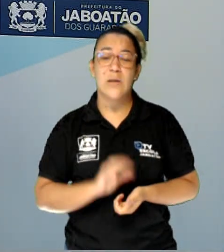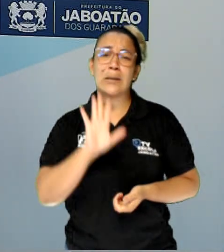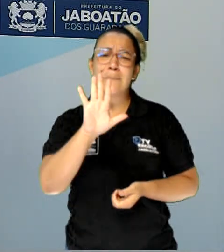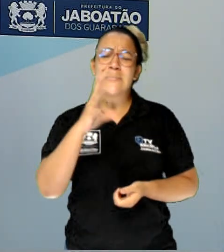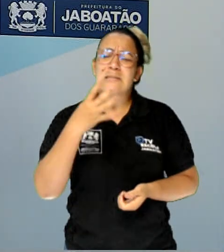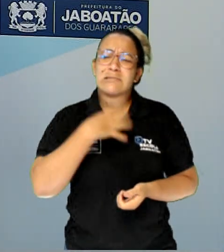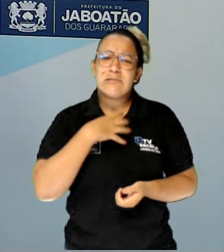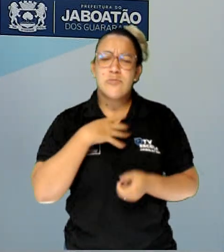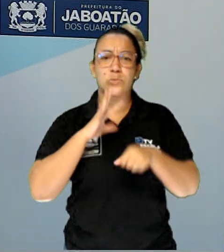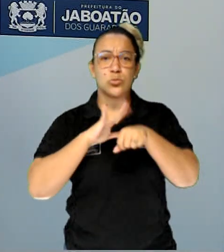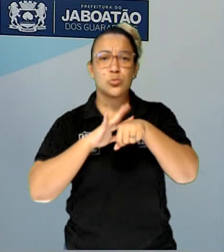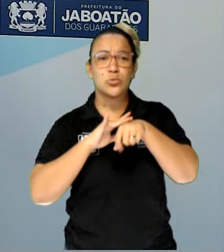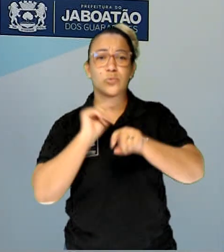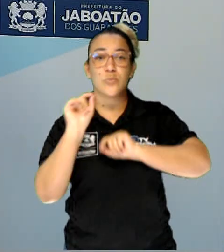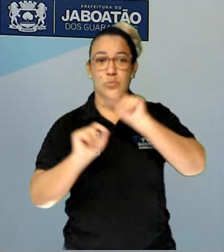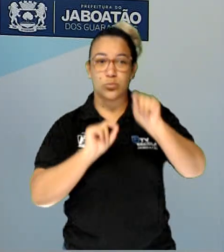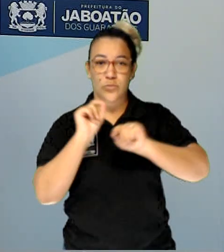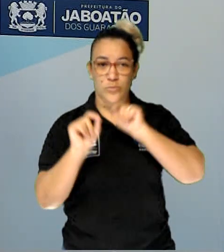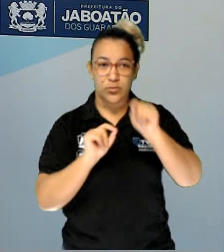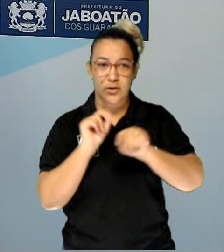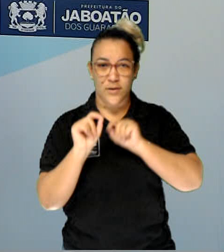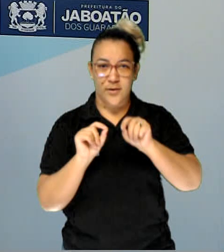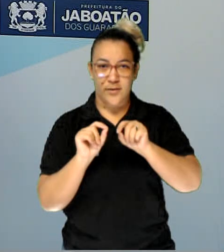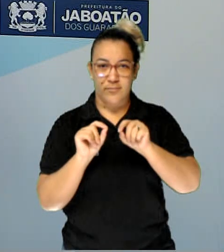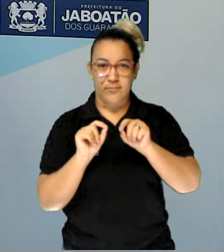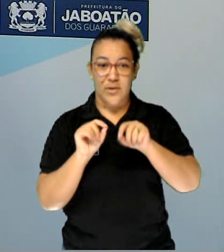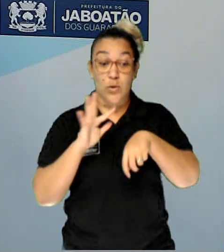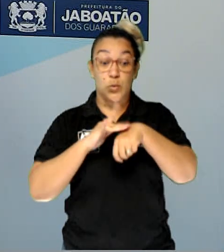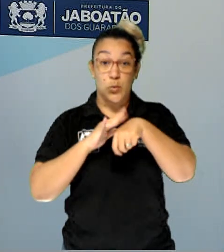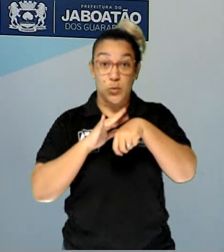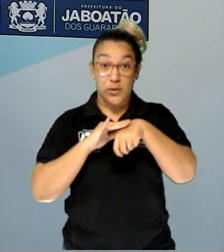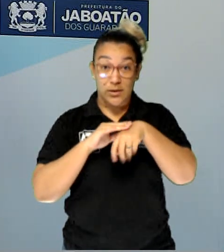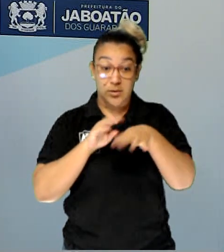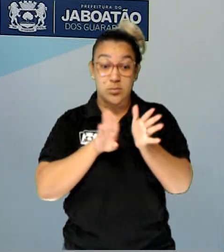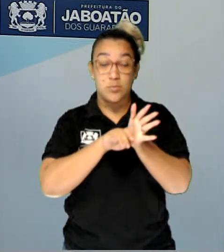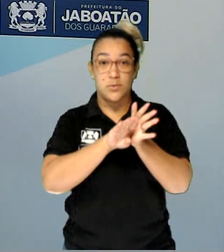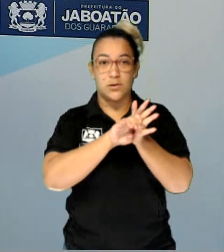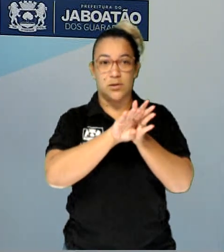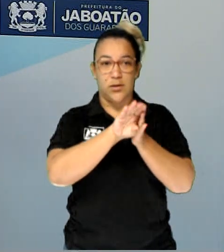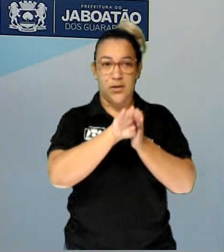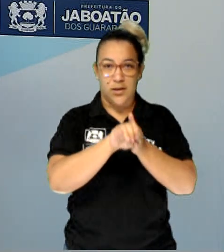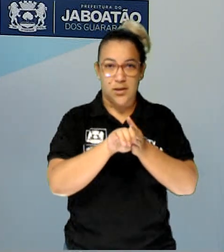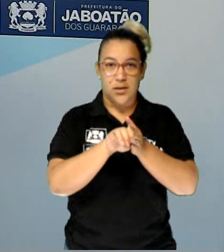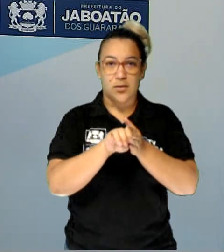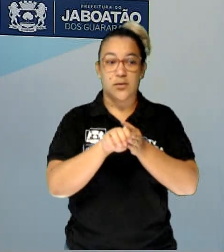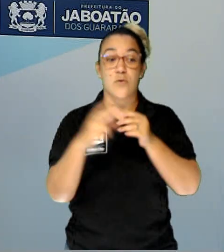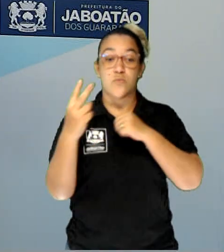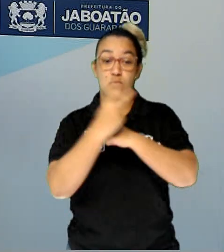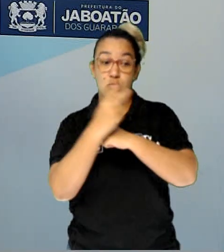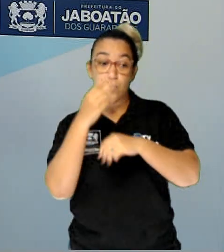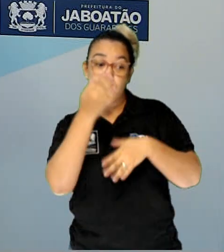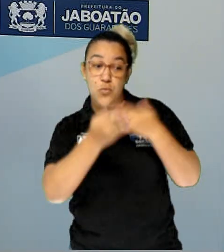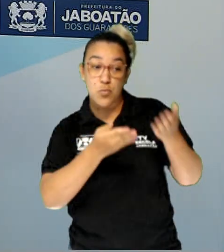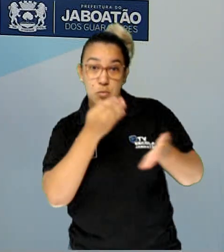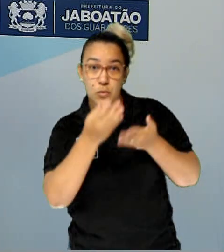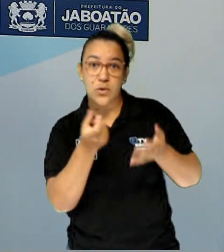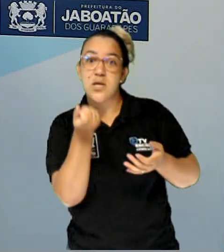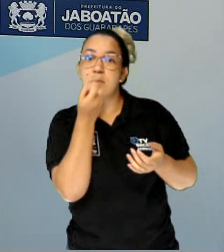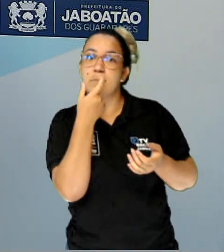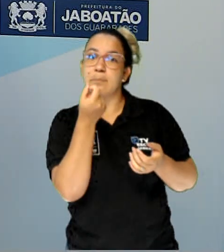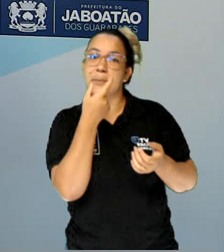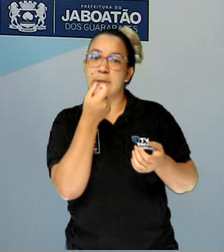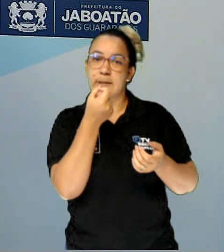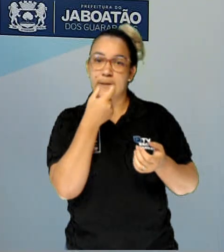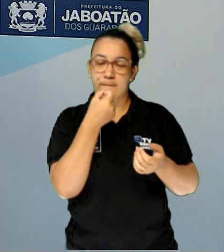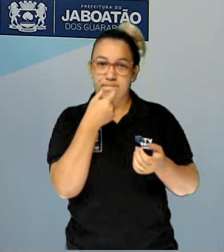dessa doença? Como é uma doença também causada por bactérias, o seu tratamento também é com antibióticos específicos. E